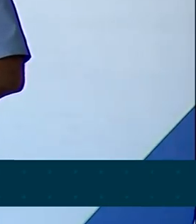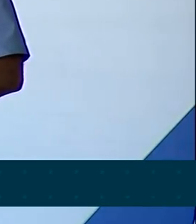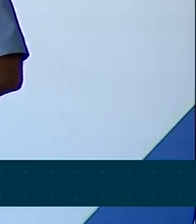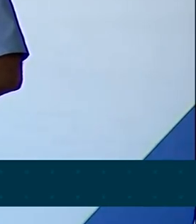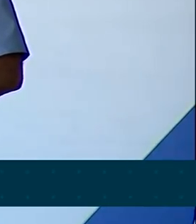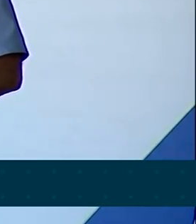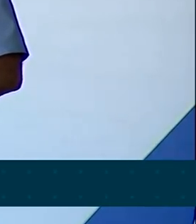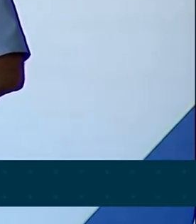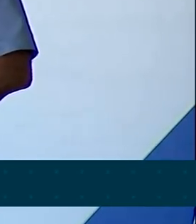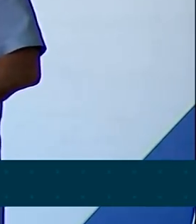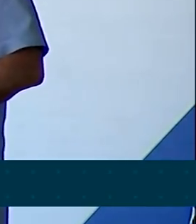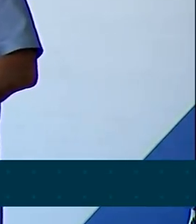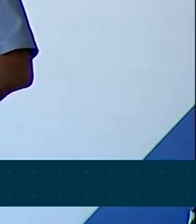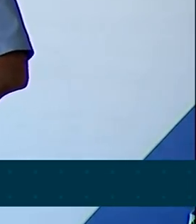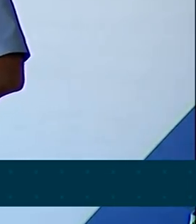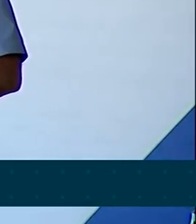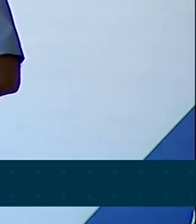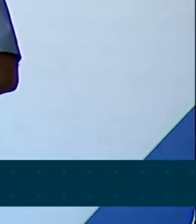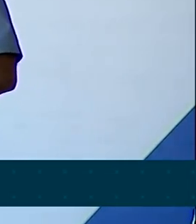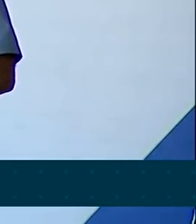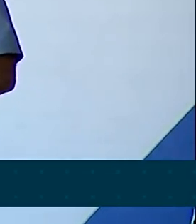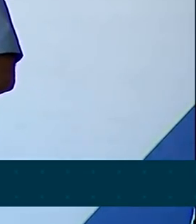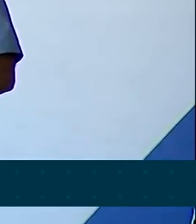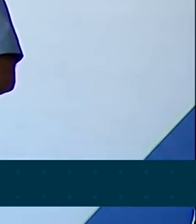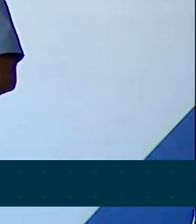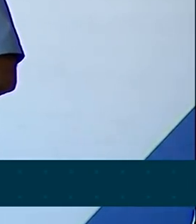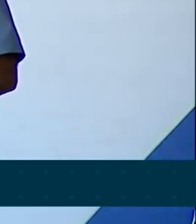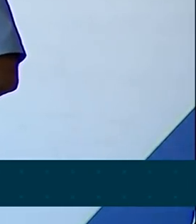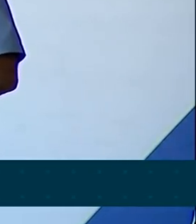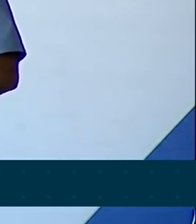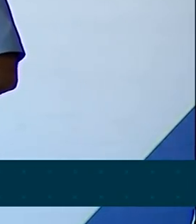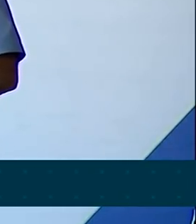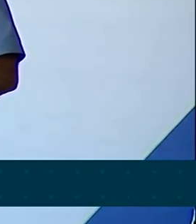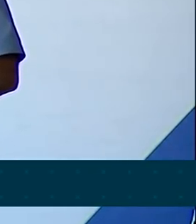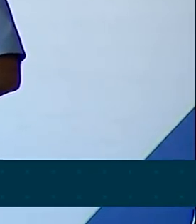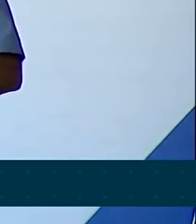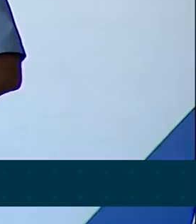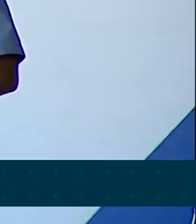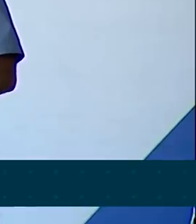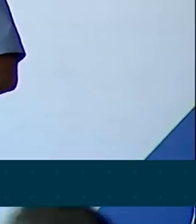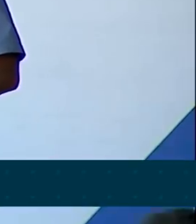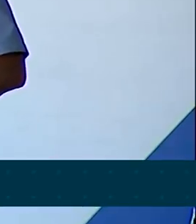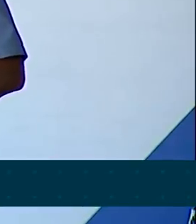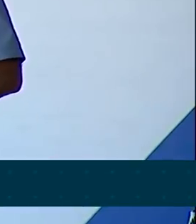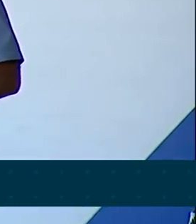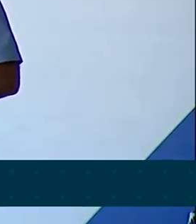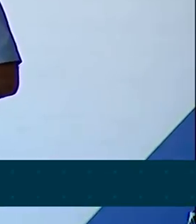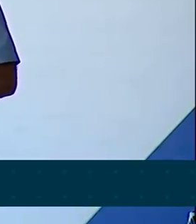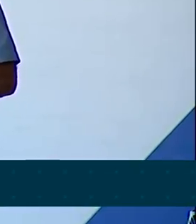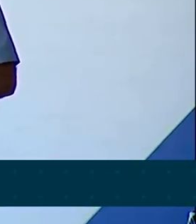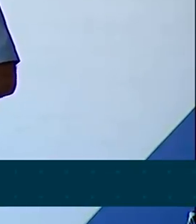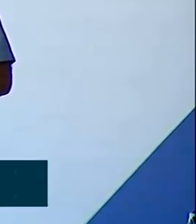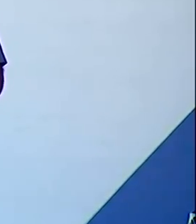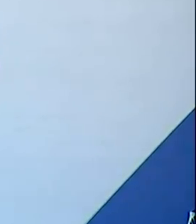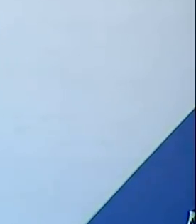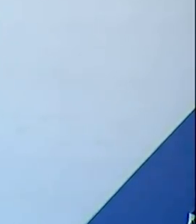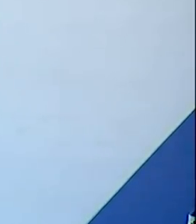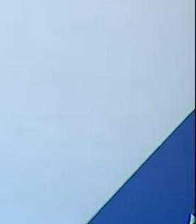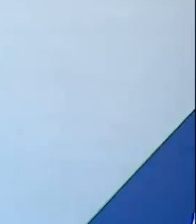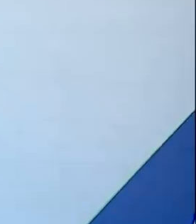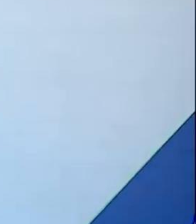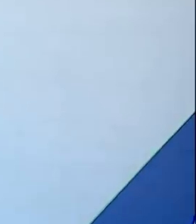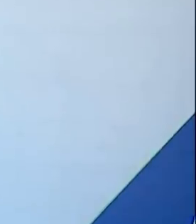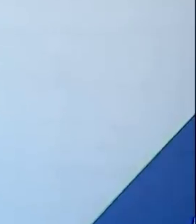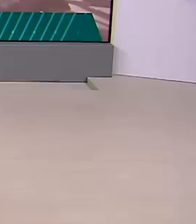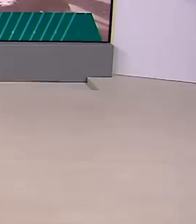Realmente, a alegria, o sentimento de garantia é muito grande. Isso não